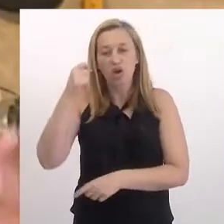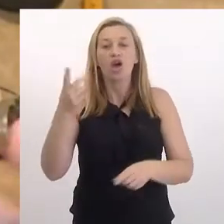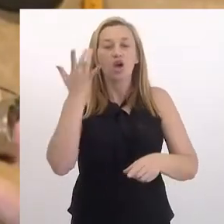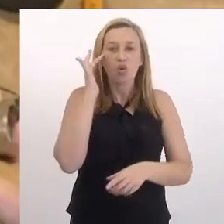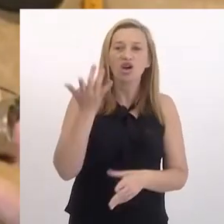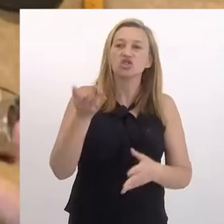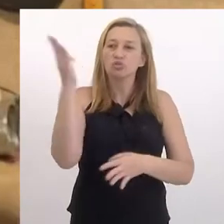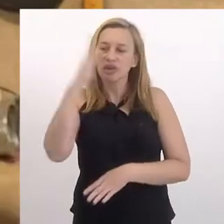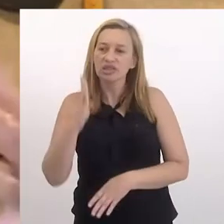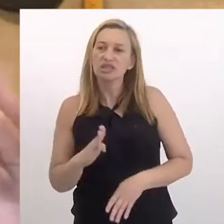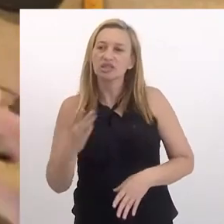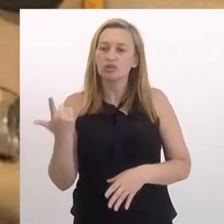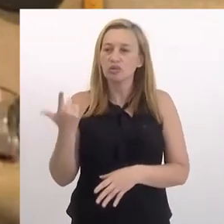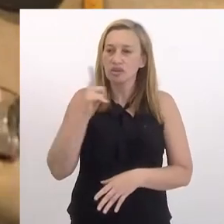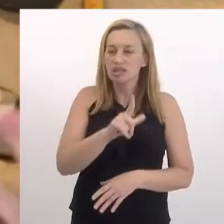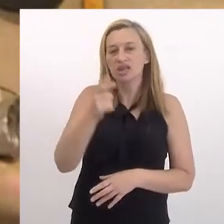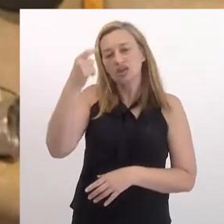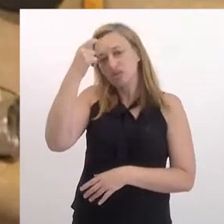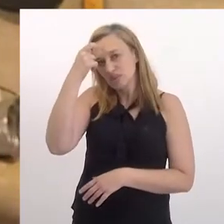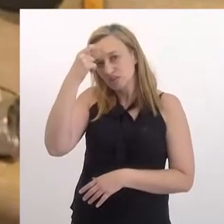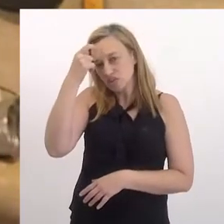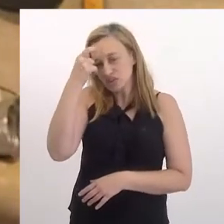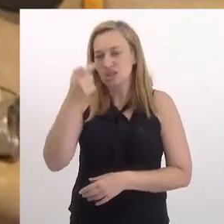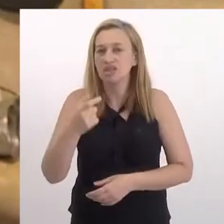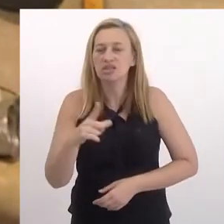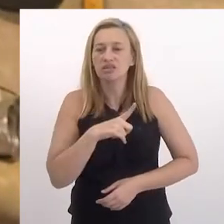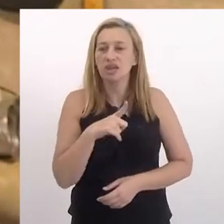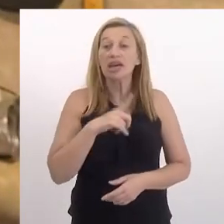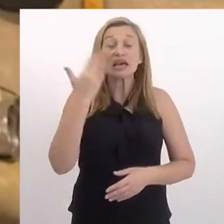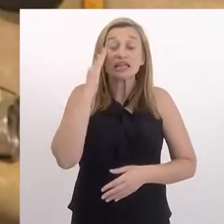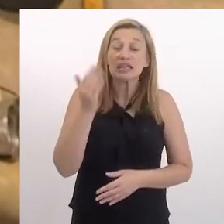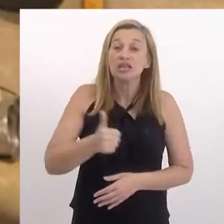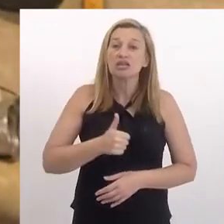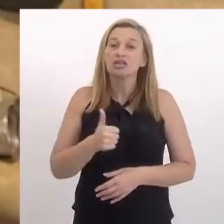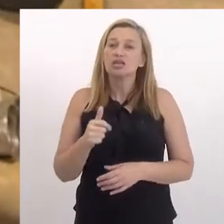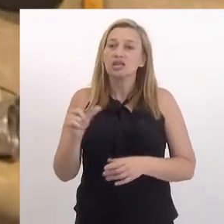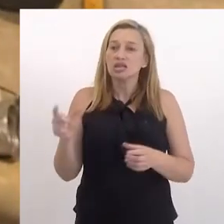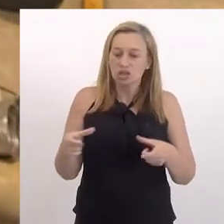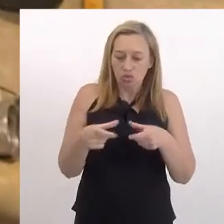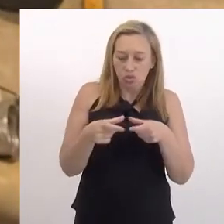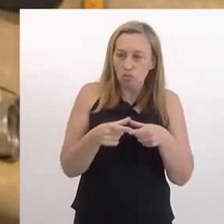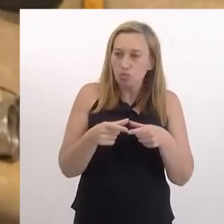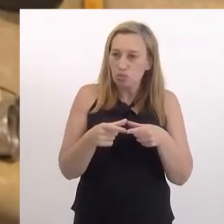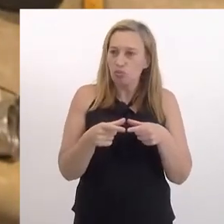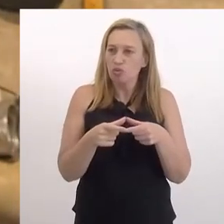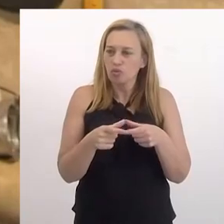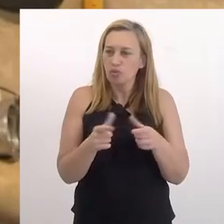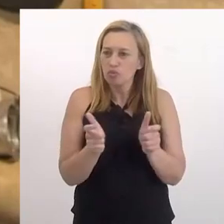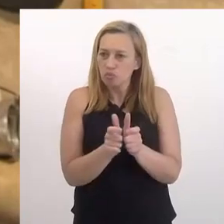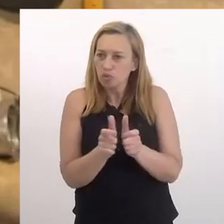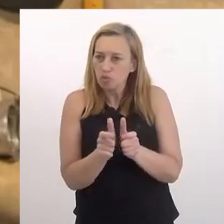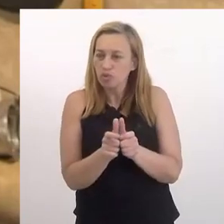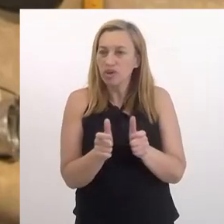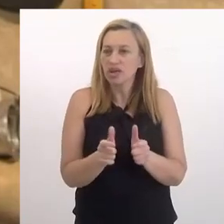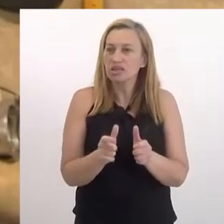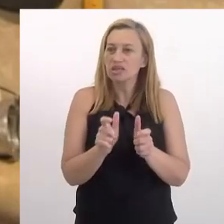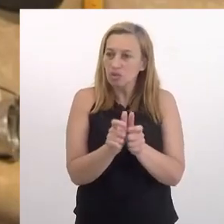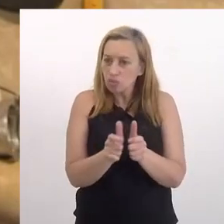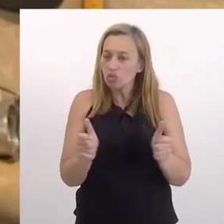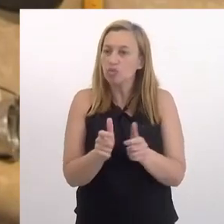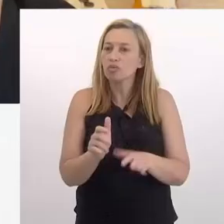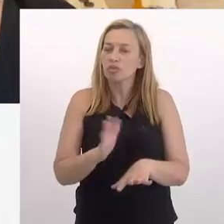eu acho que o brasileiro também está ganhando um pouco mais de consciência e entendendo que essas minorias não são minorias, na verdade,